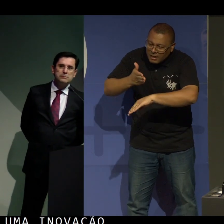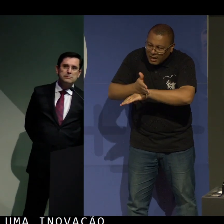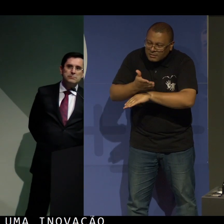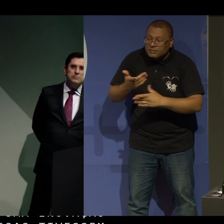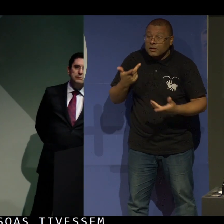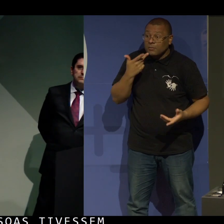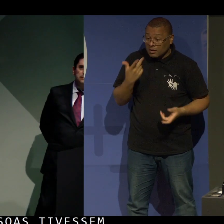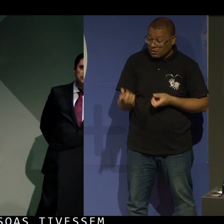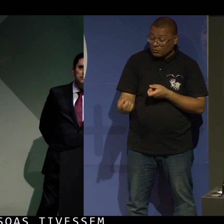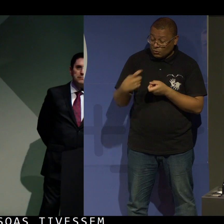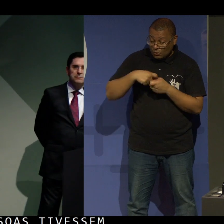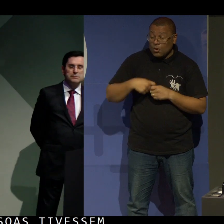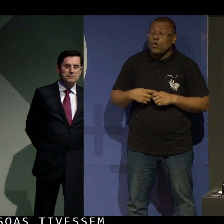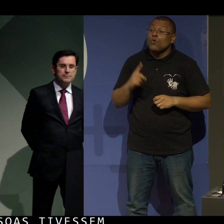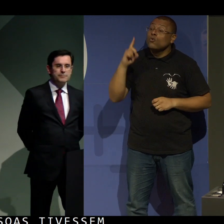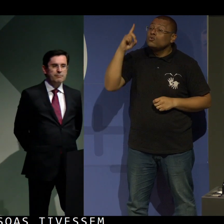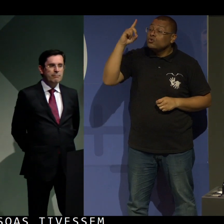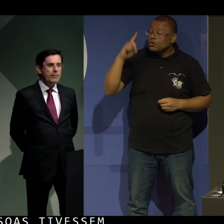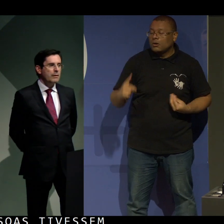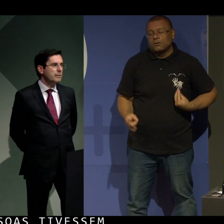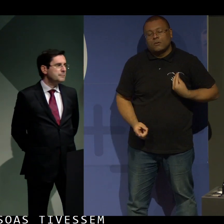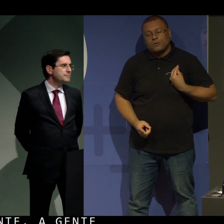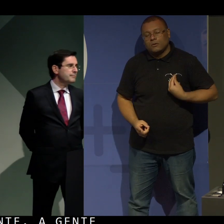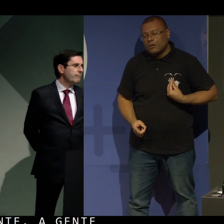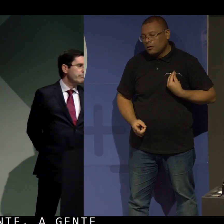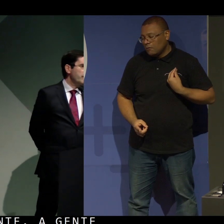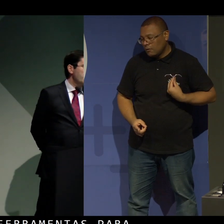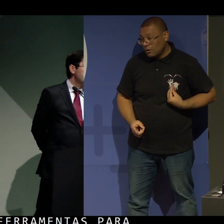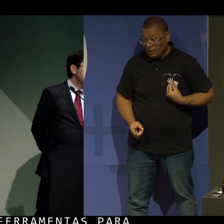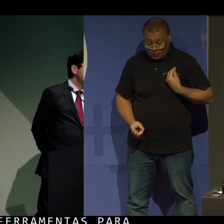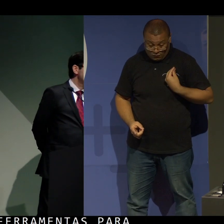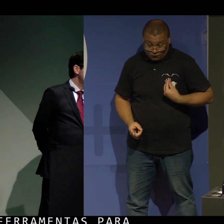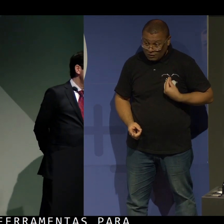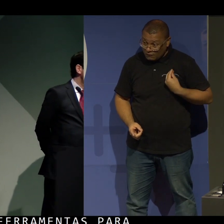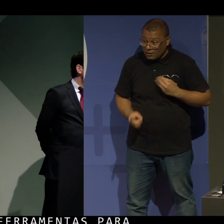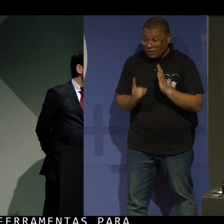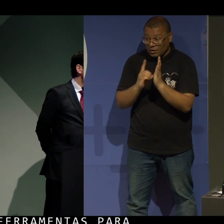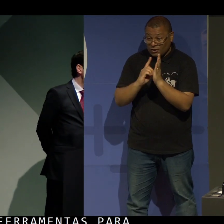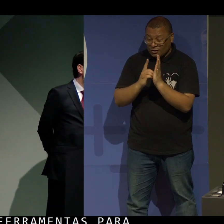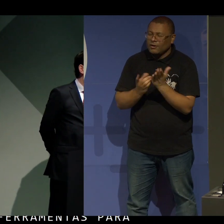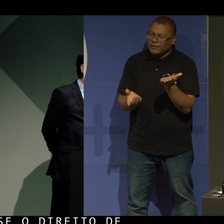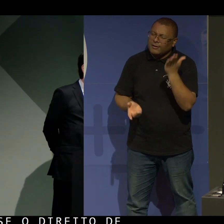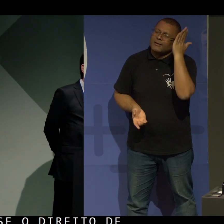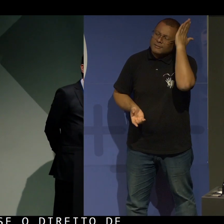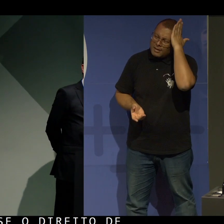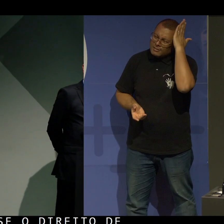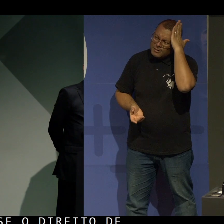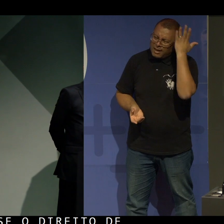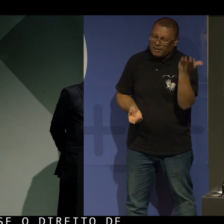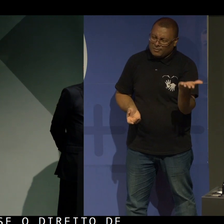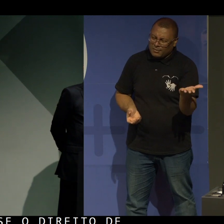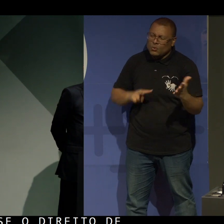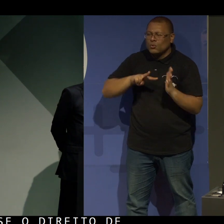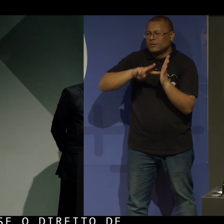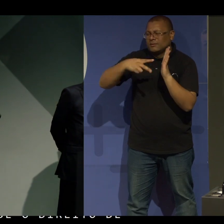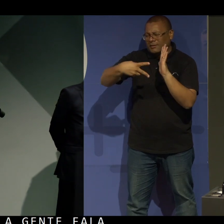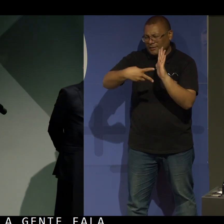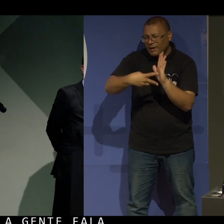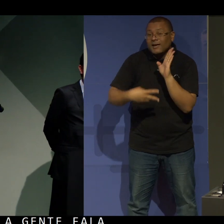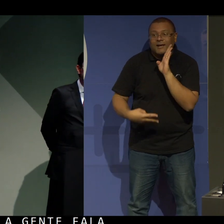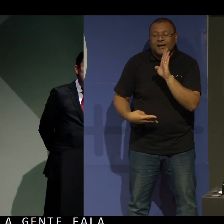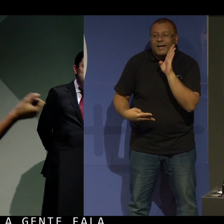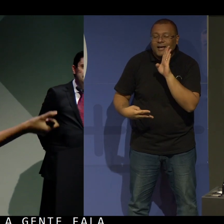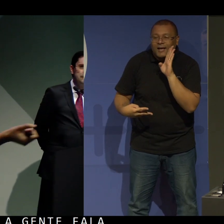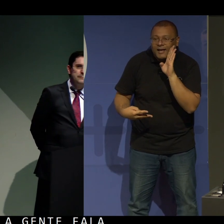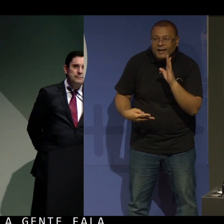que ela retomasse o direito de viver. E quando a gente fala viver digitalmente, vocês sabem o poder dessa palavra, não é? É muito legal